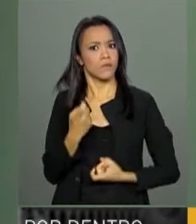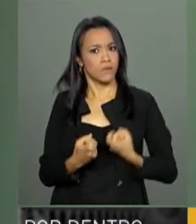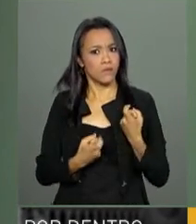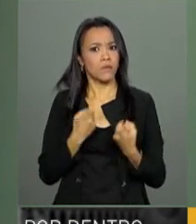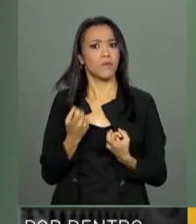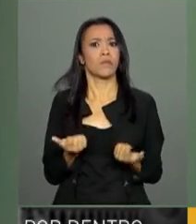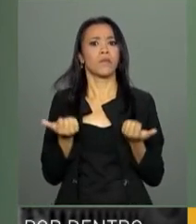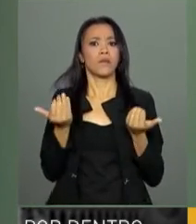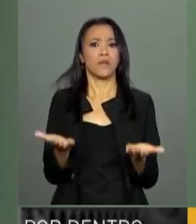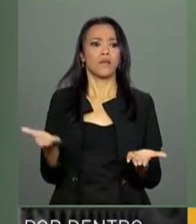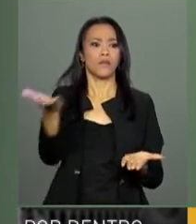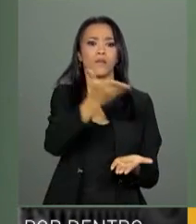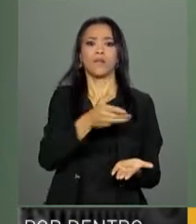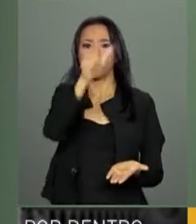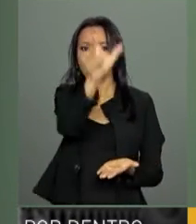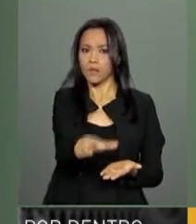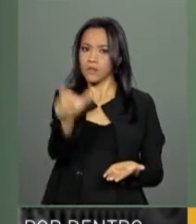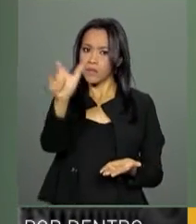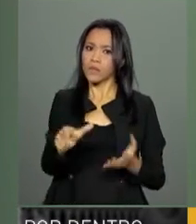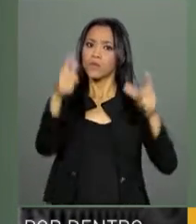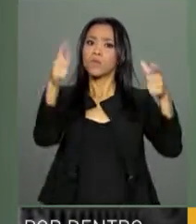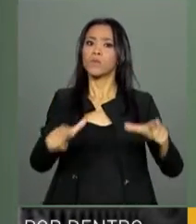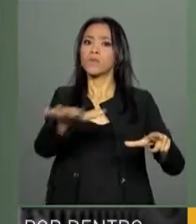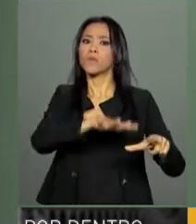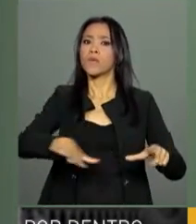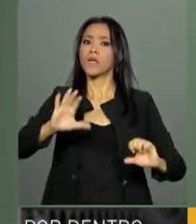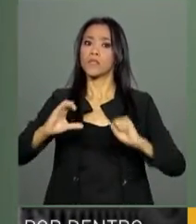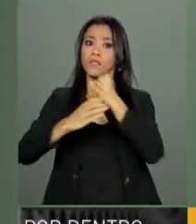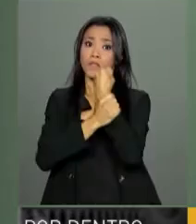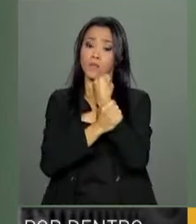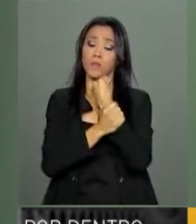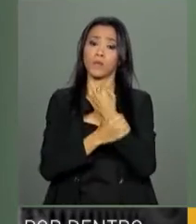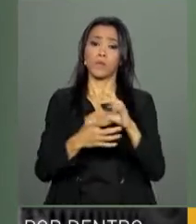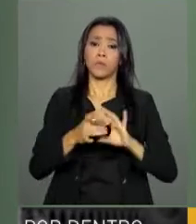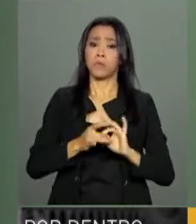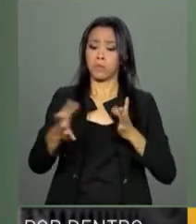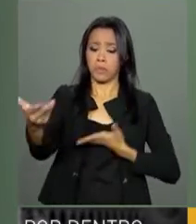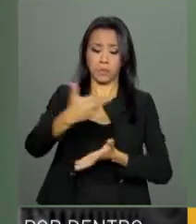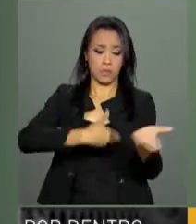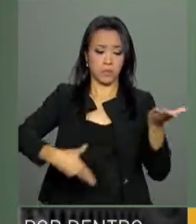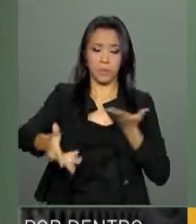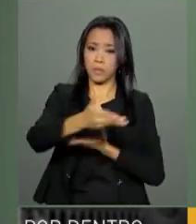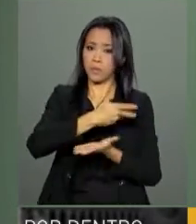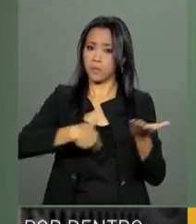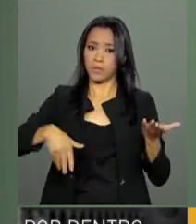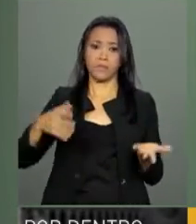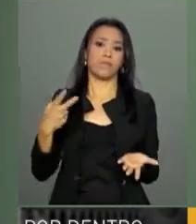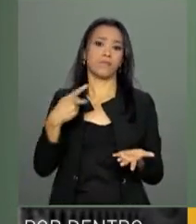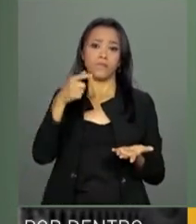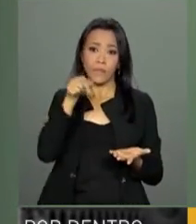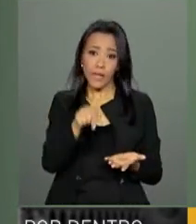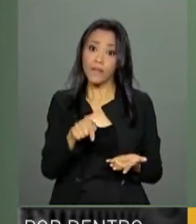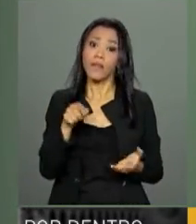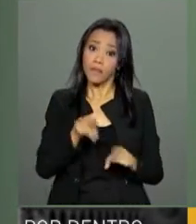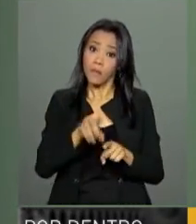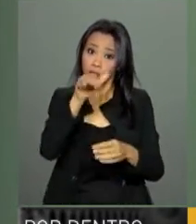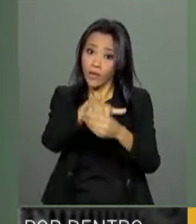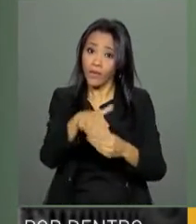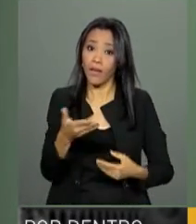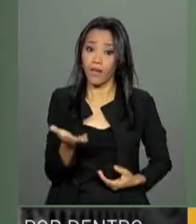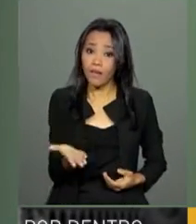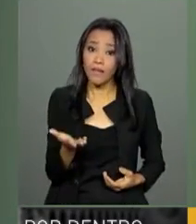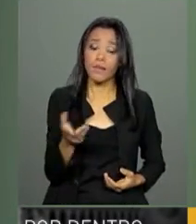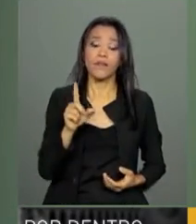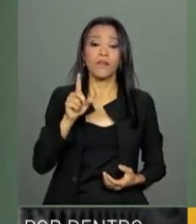prover aos cidadãos um espaço seguro. Segurança para transitarem e exercer a cidadania nesse espaço. Até votar se faz isso.